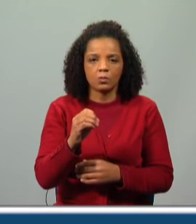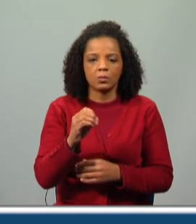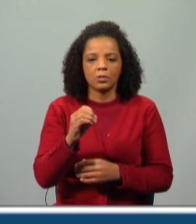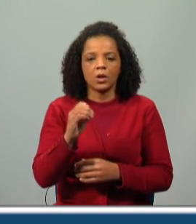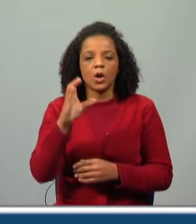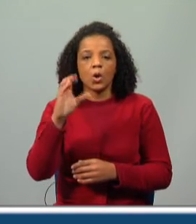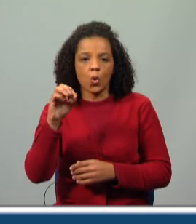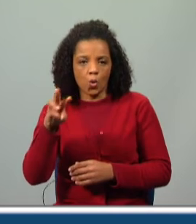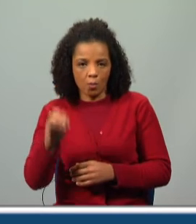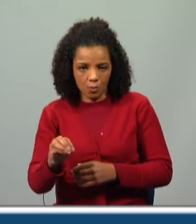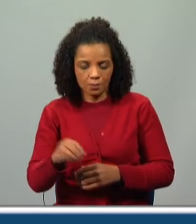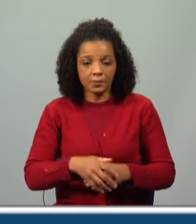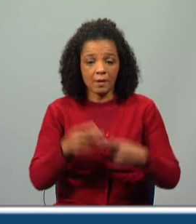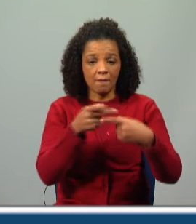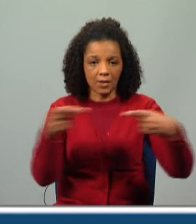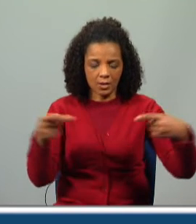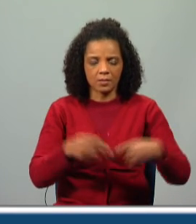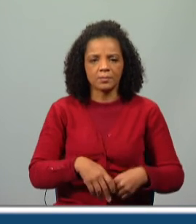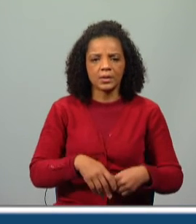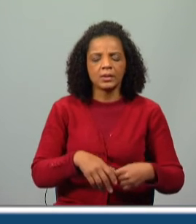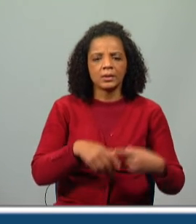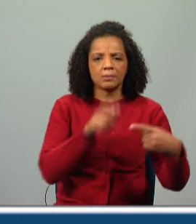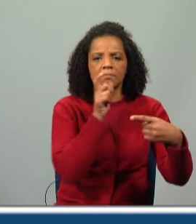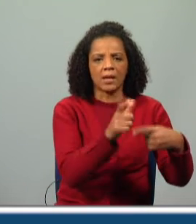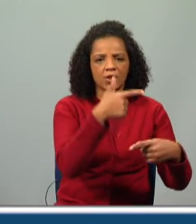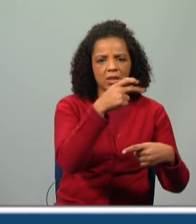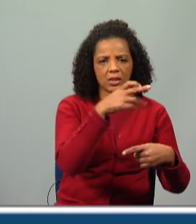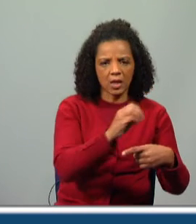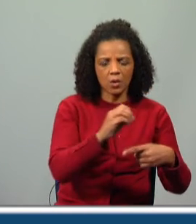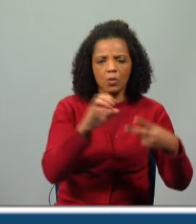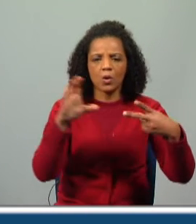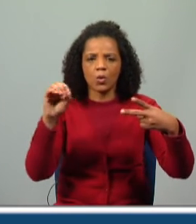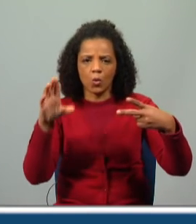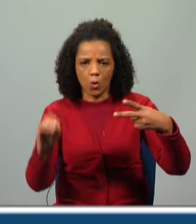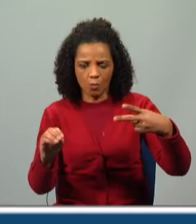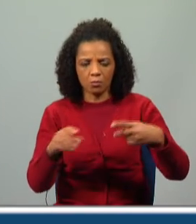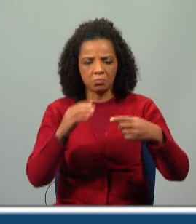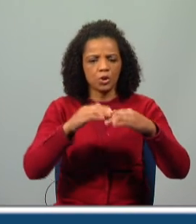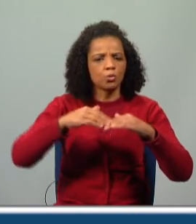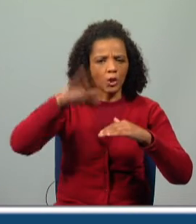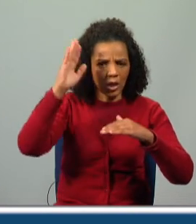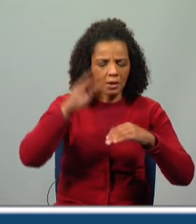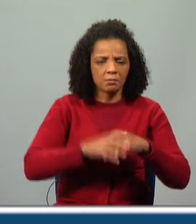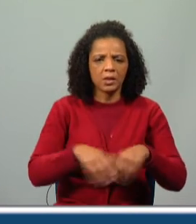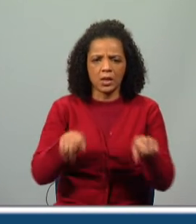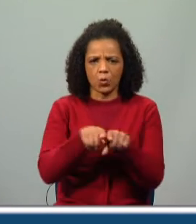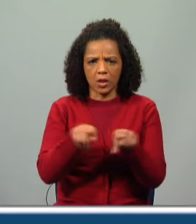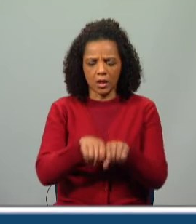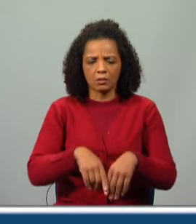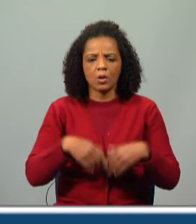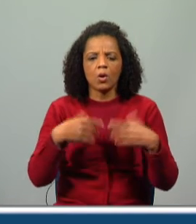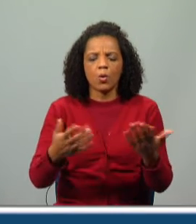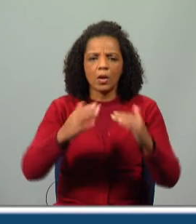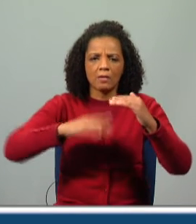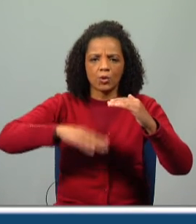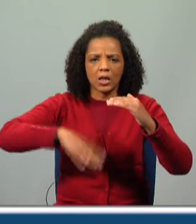Então, e nesta frase, o tão e o como dá-nos uma ideia de quê? Será de superioridade, de igualdade